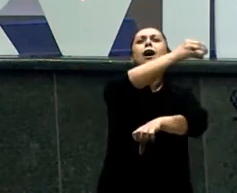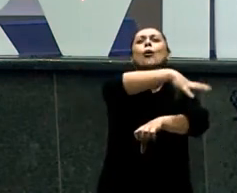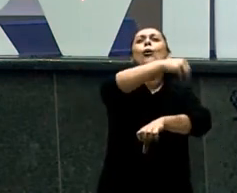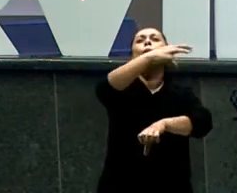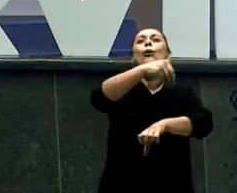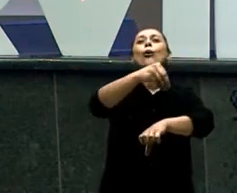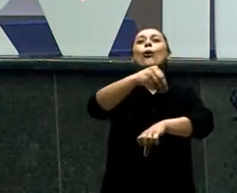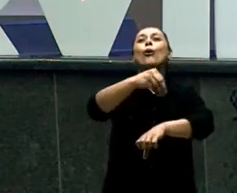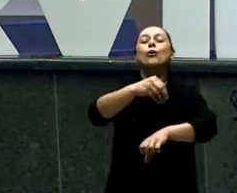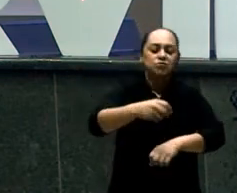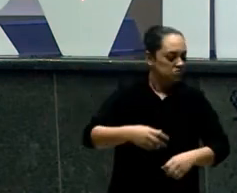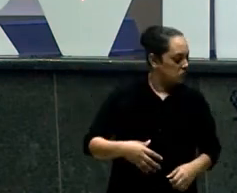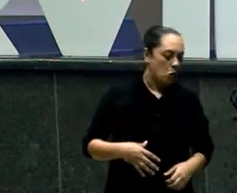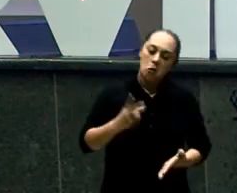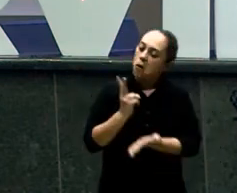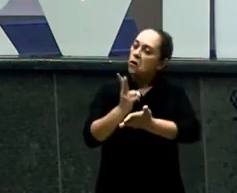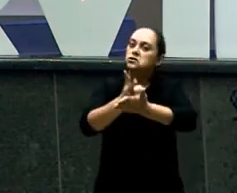como é Que Deus honrou Jacó?